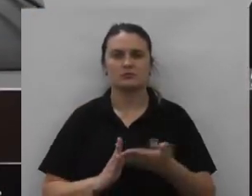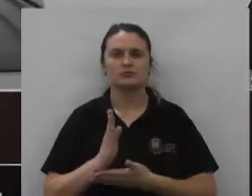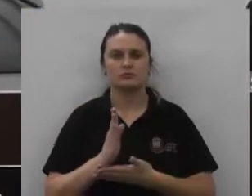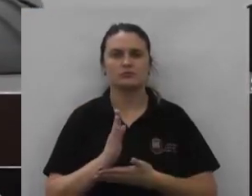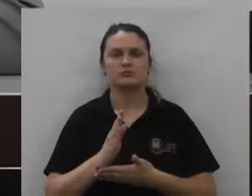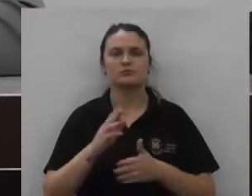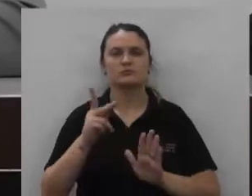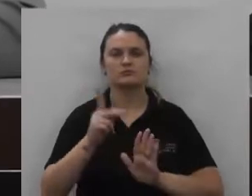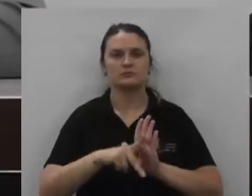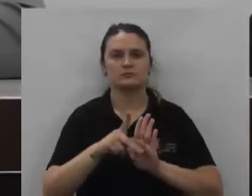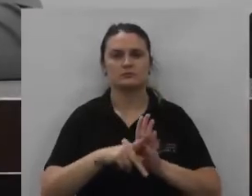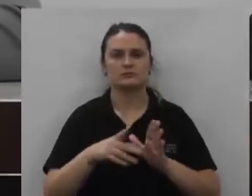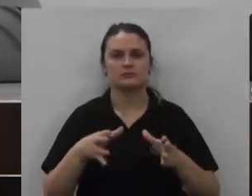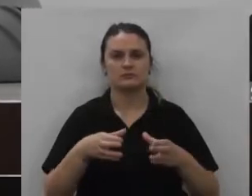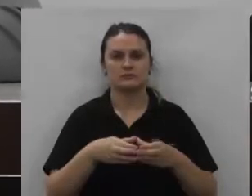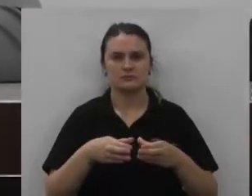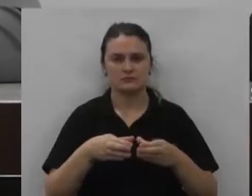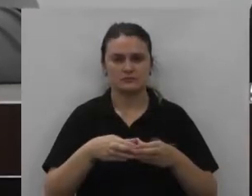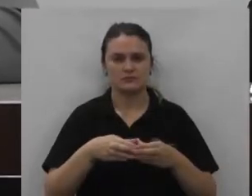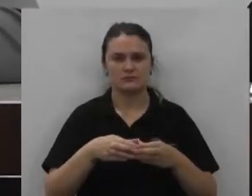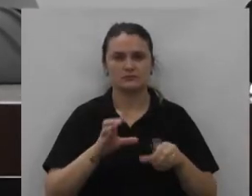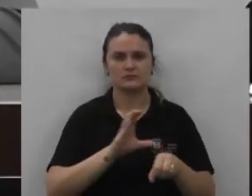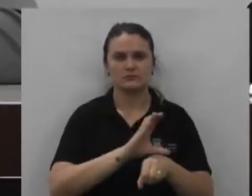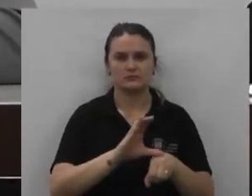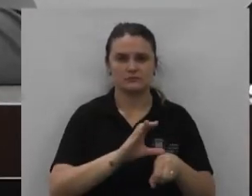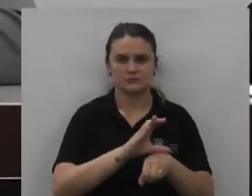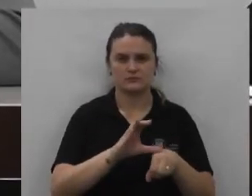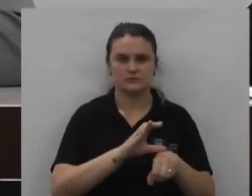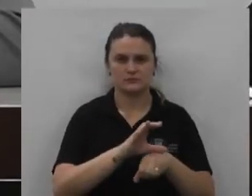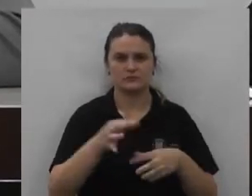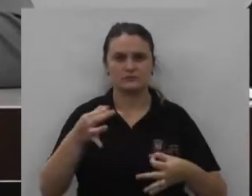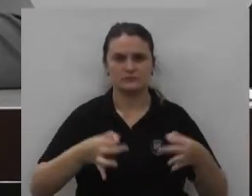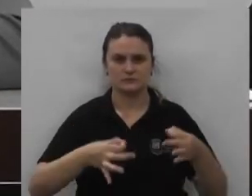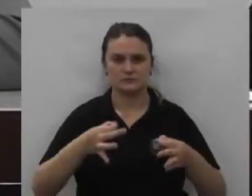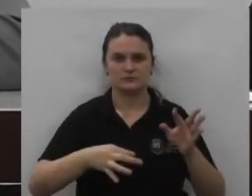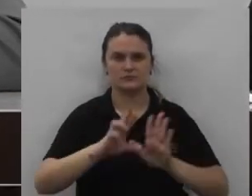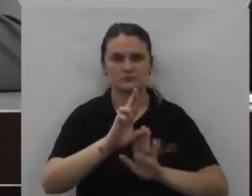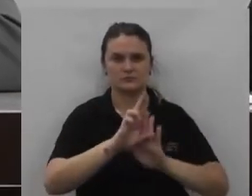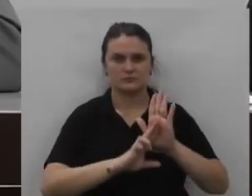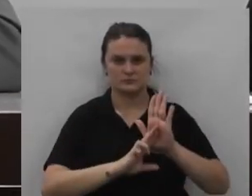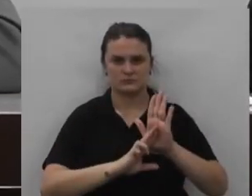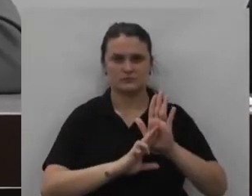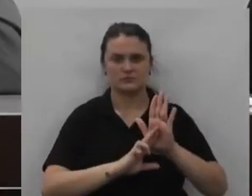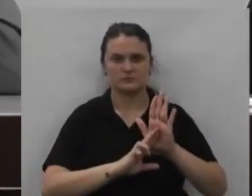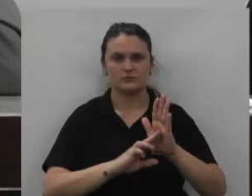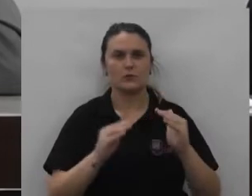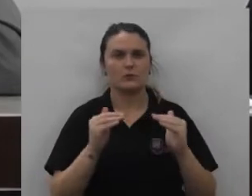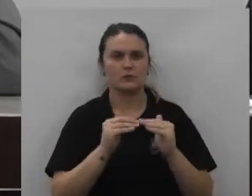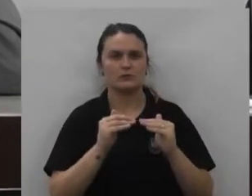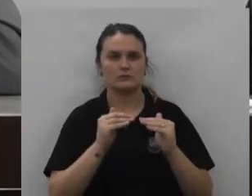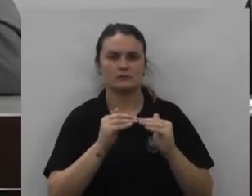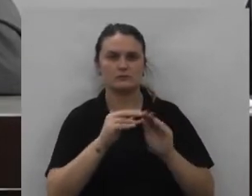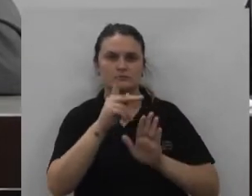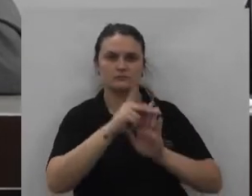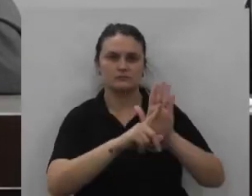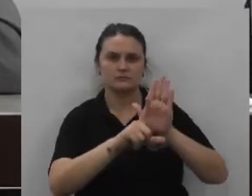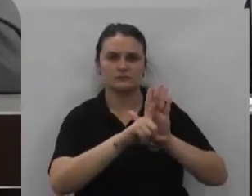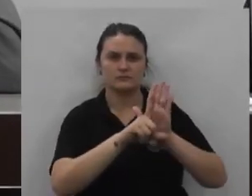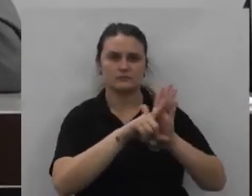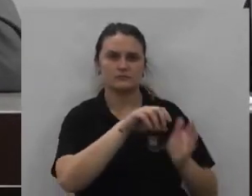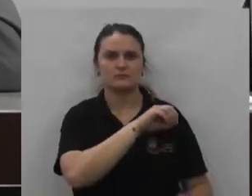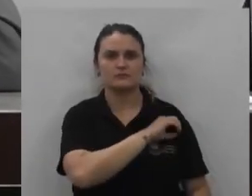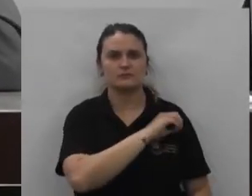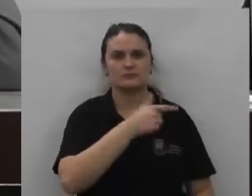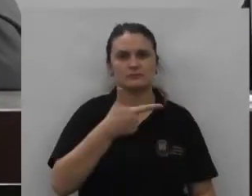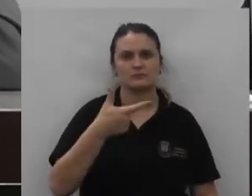aprovado o parecer fundamentado da comissão de constituição justiça e redação final que é favorável ao projeto de lei